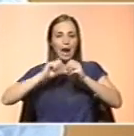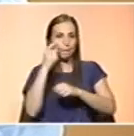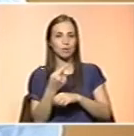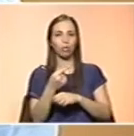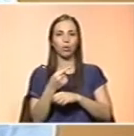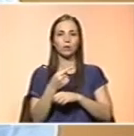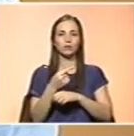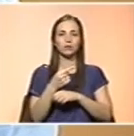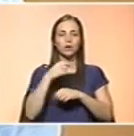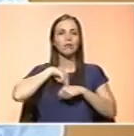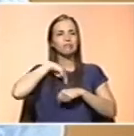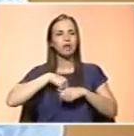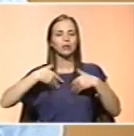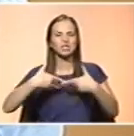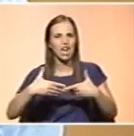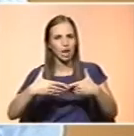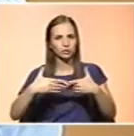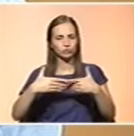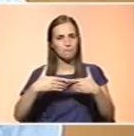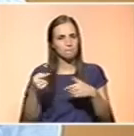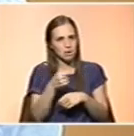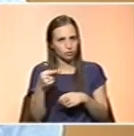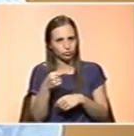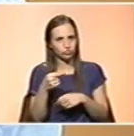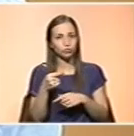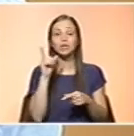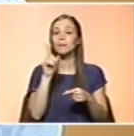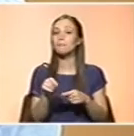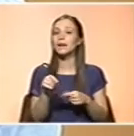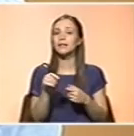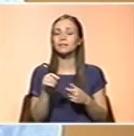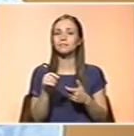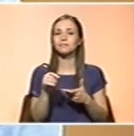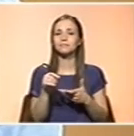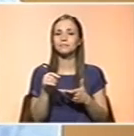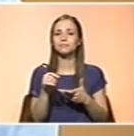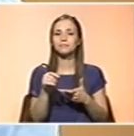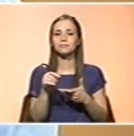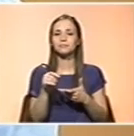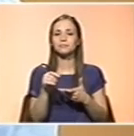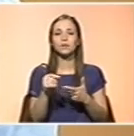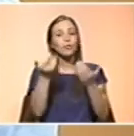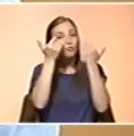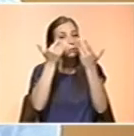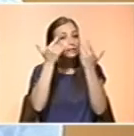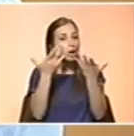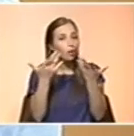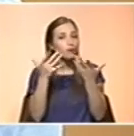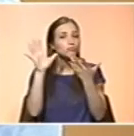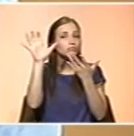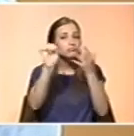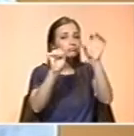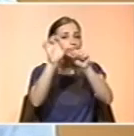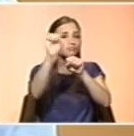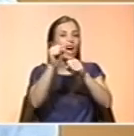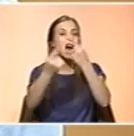diminuir a sensação de fadiga. E, também, por alguma informação que eles vão recolhendo, não nos melhores